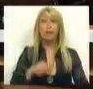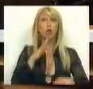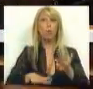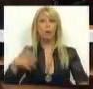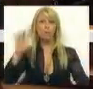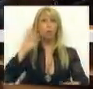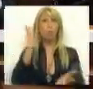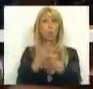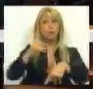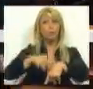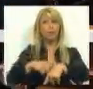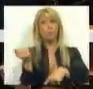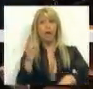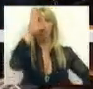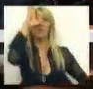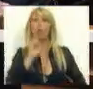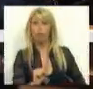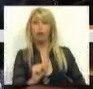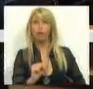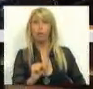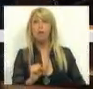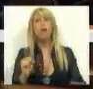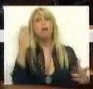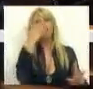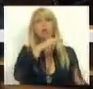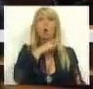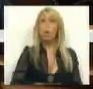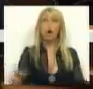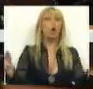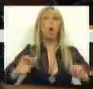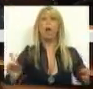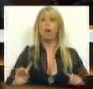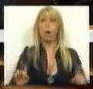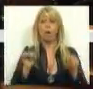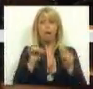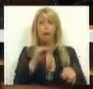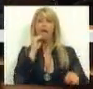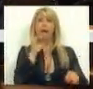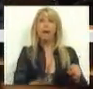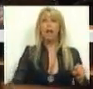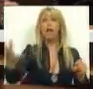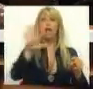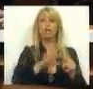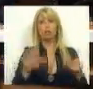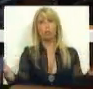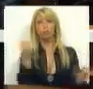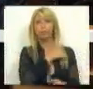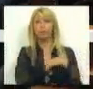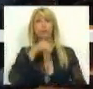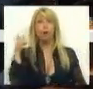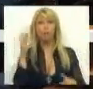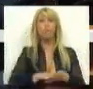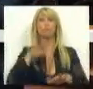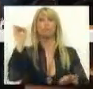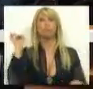Legislatura, se concorda ou não na necessidade desta região, desta região mártir e ameaçada por este grande flagelo, de